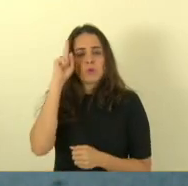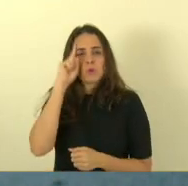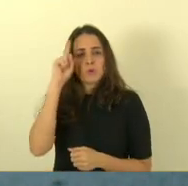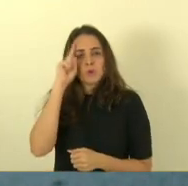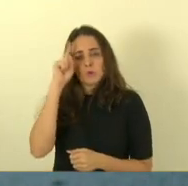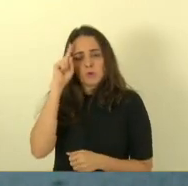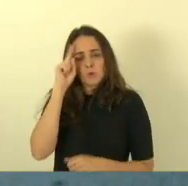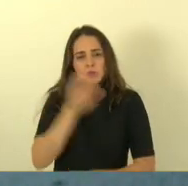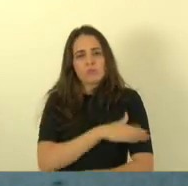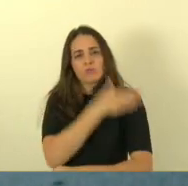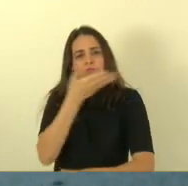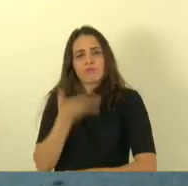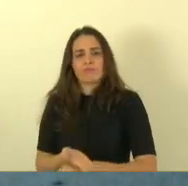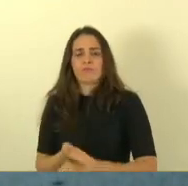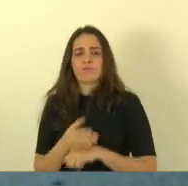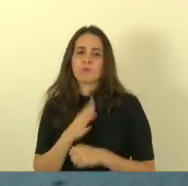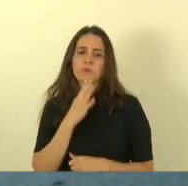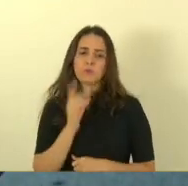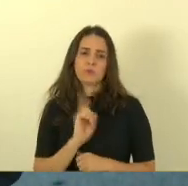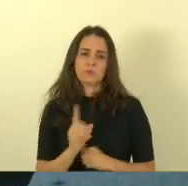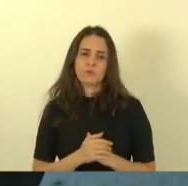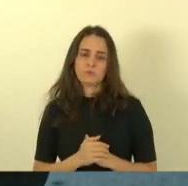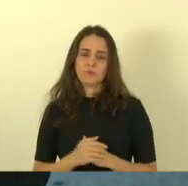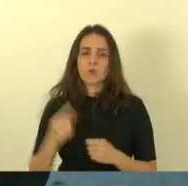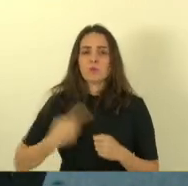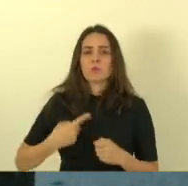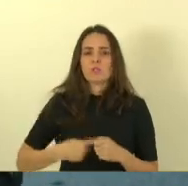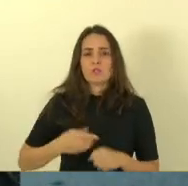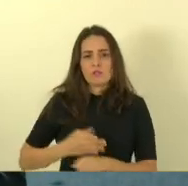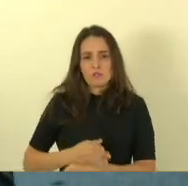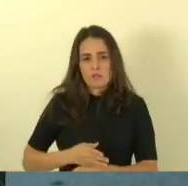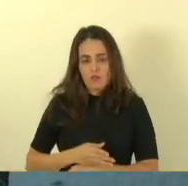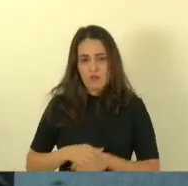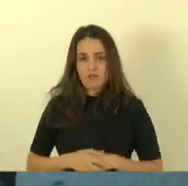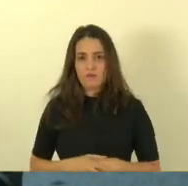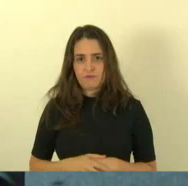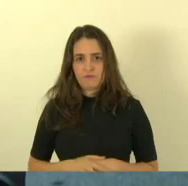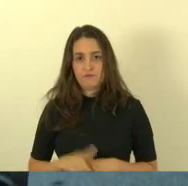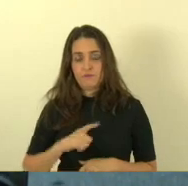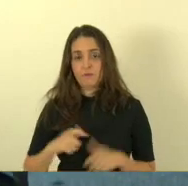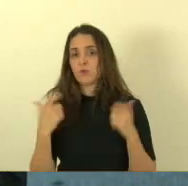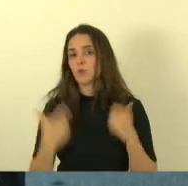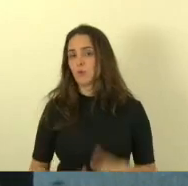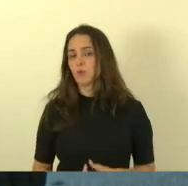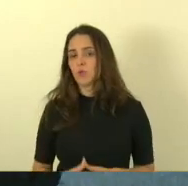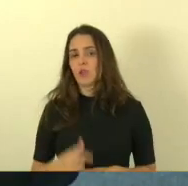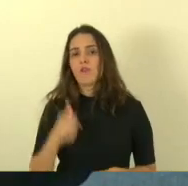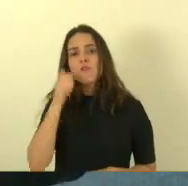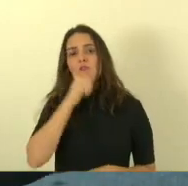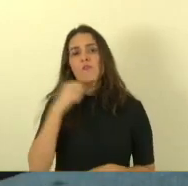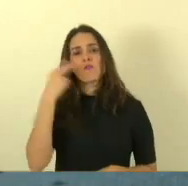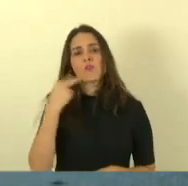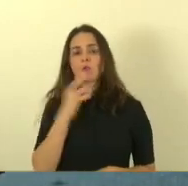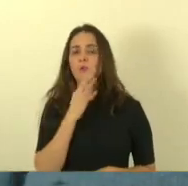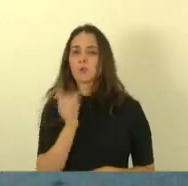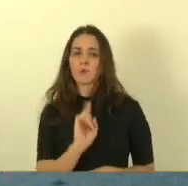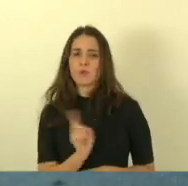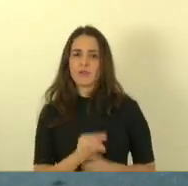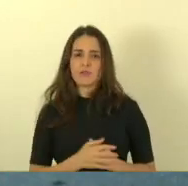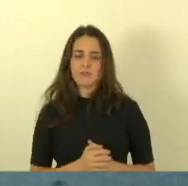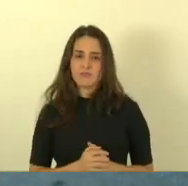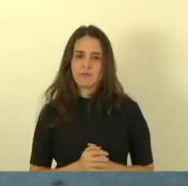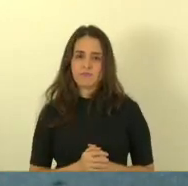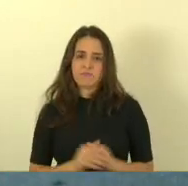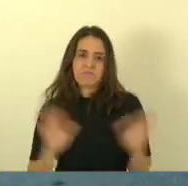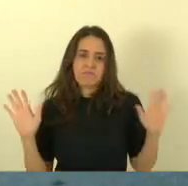diuturnamente no município da Serra tem lugar no município da Serra que talvez essa vereadora nem conheça ela não sabe nem que ele